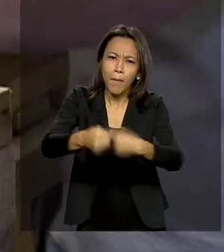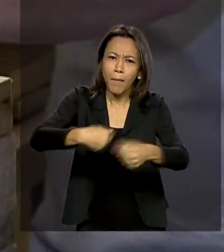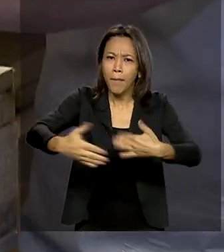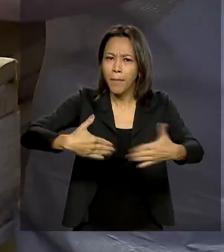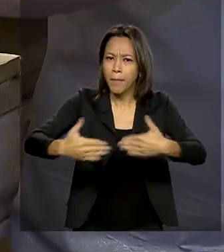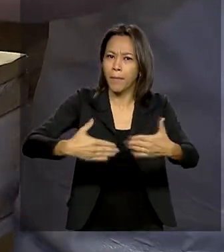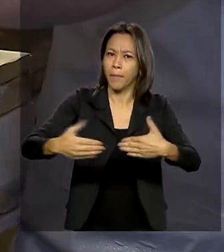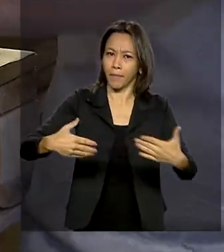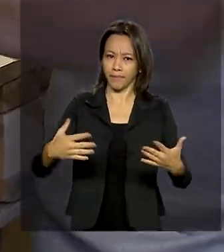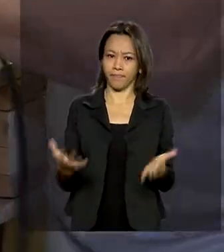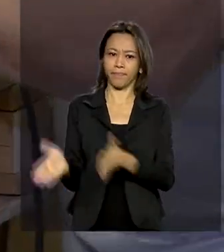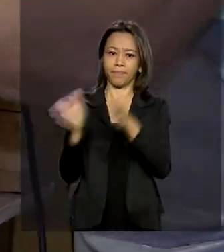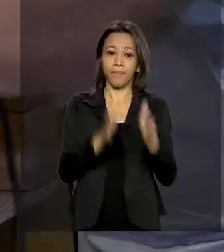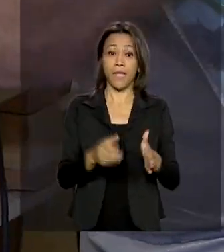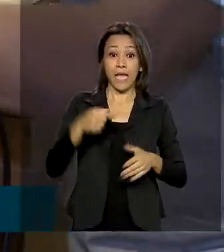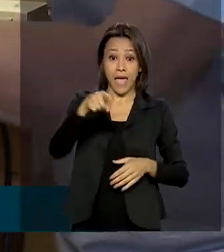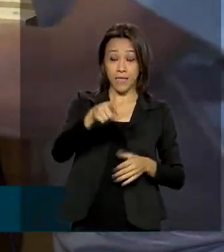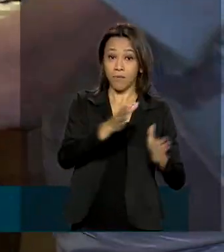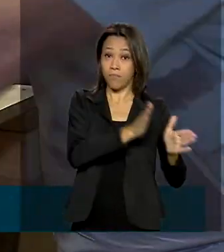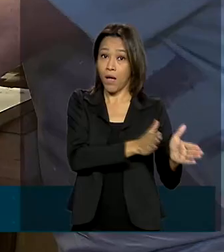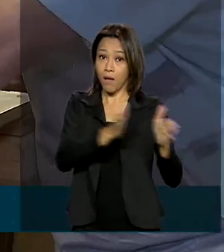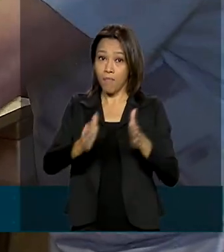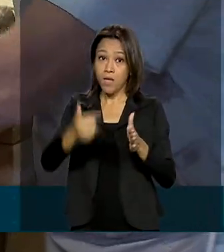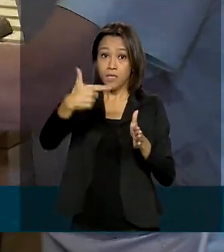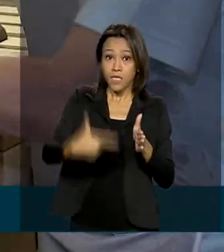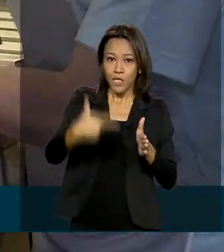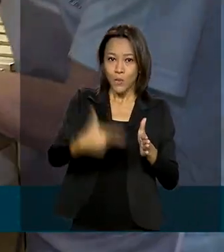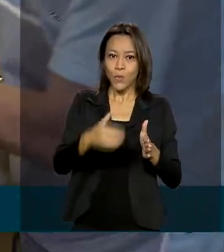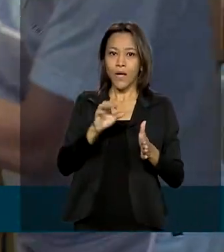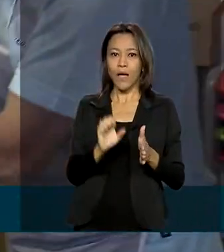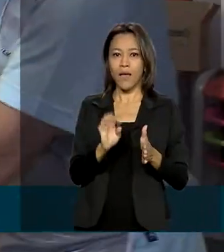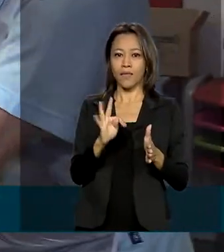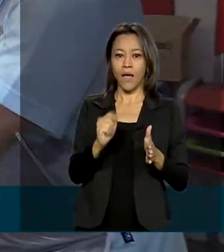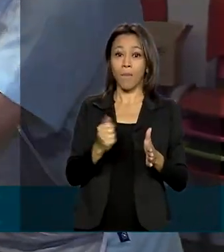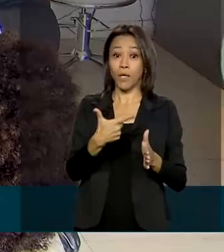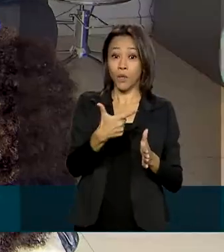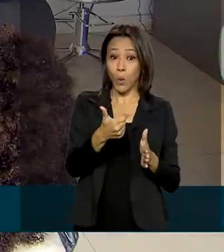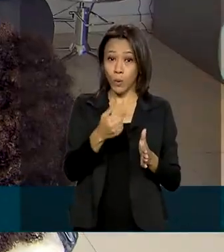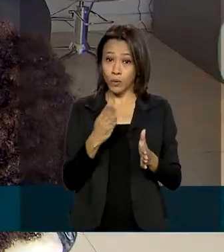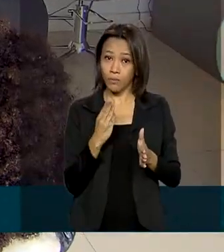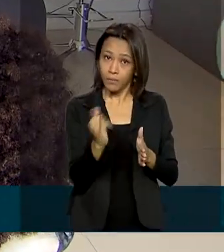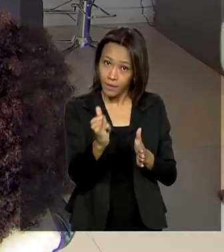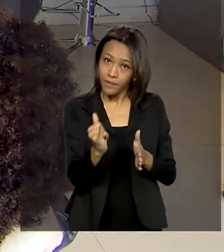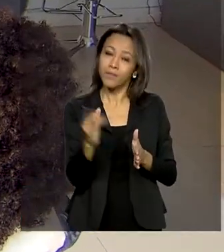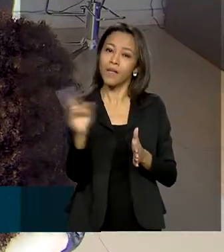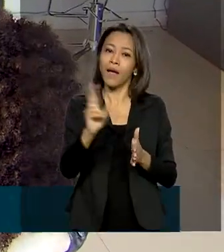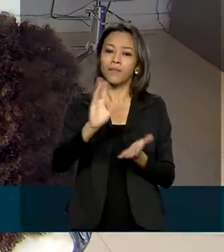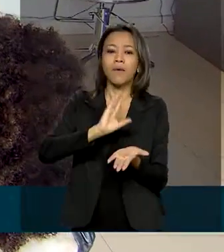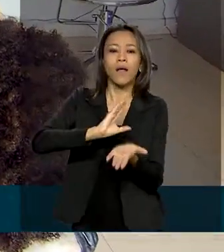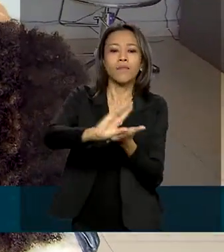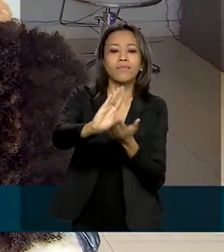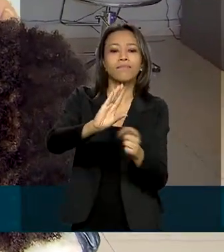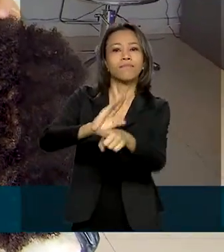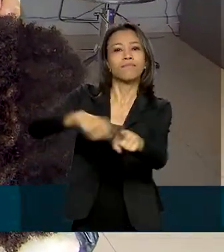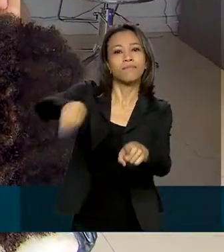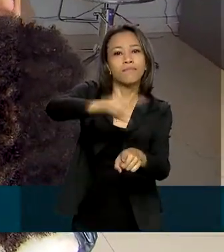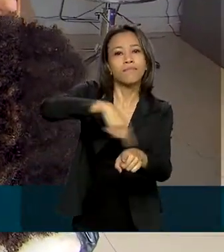Nessa segunda etapa do programa serão ofertados 12 bilhões de reais para profissionais liberais,